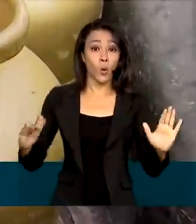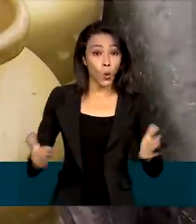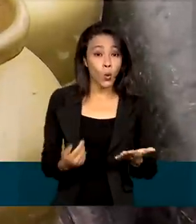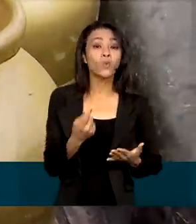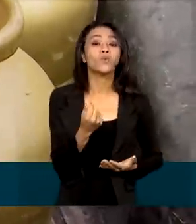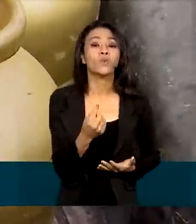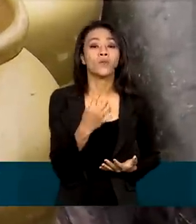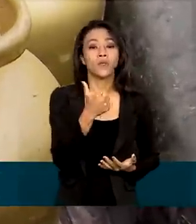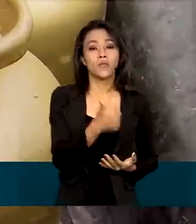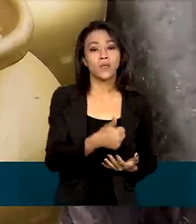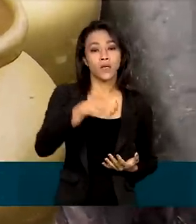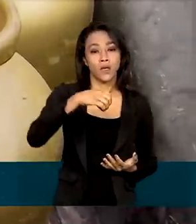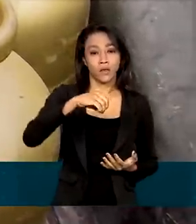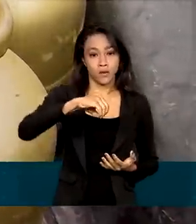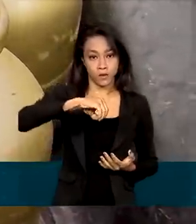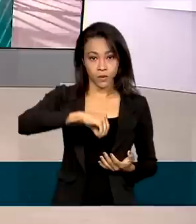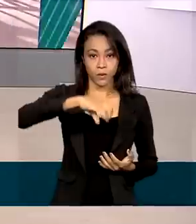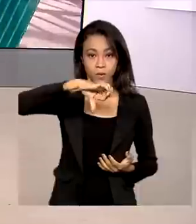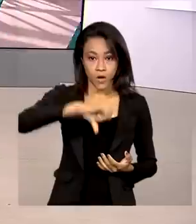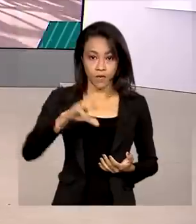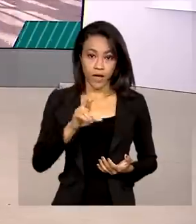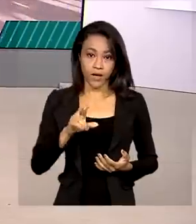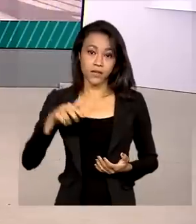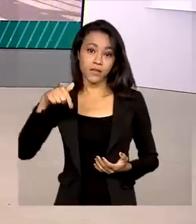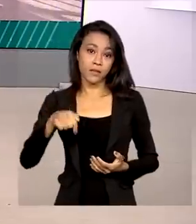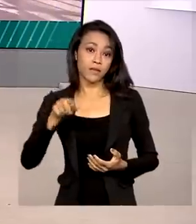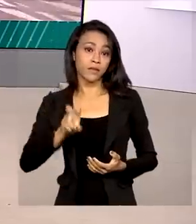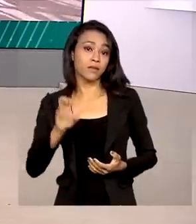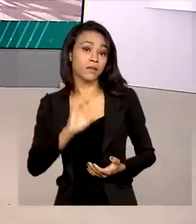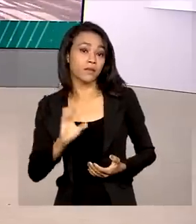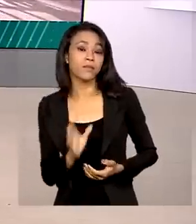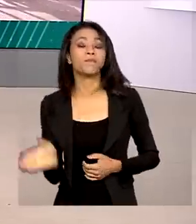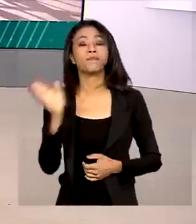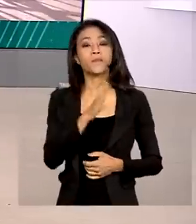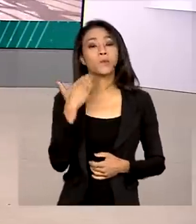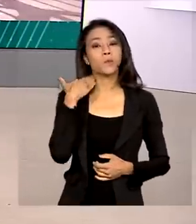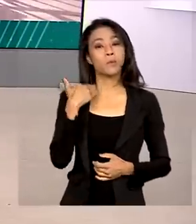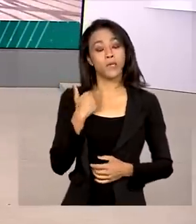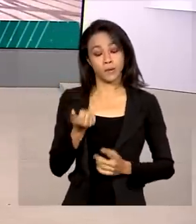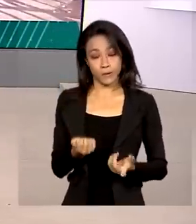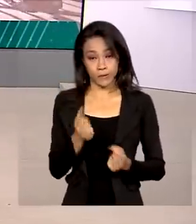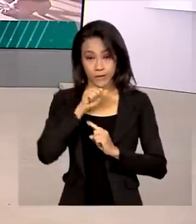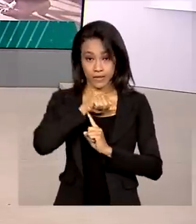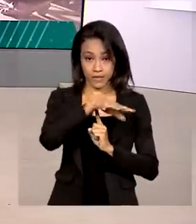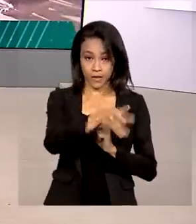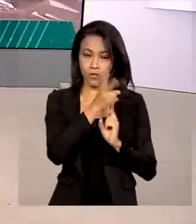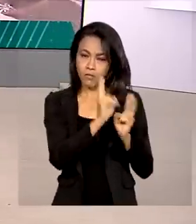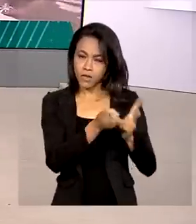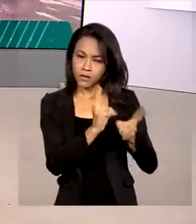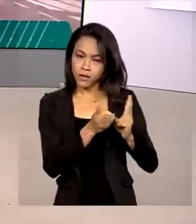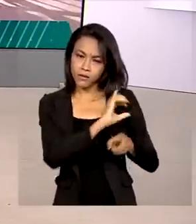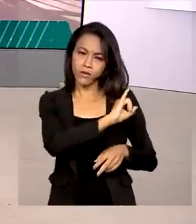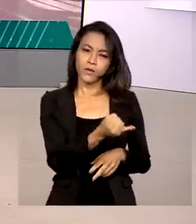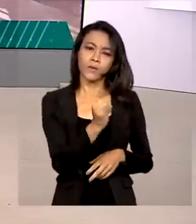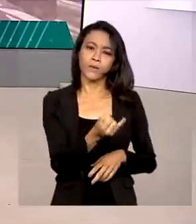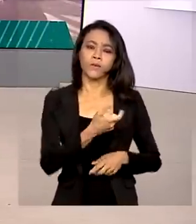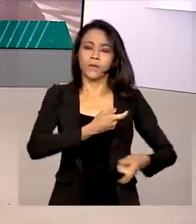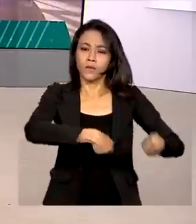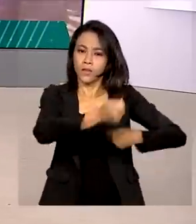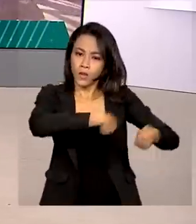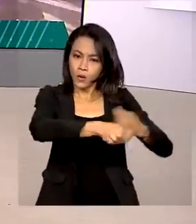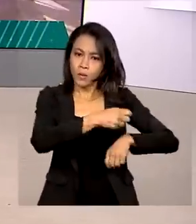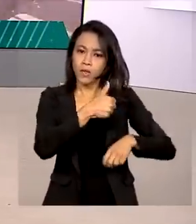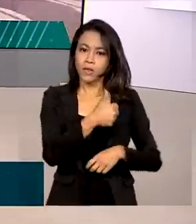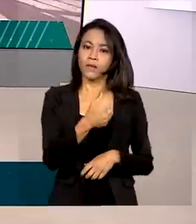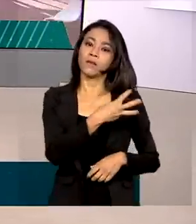,75. E o Banco Central manteve os juros da economia em 13,75